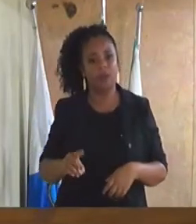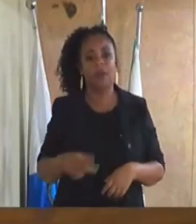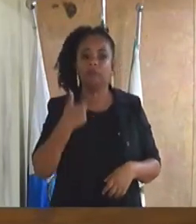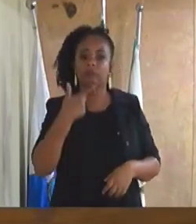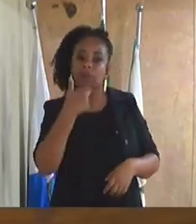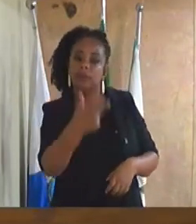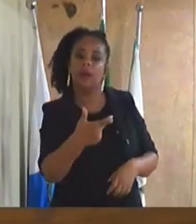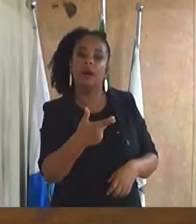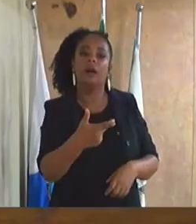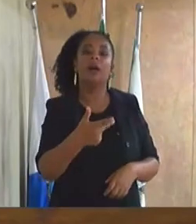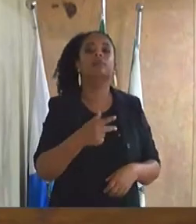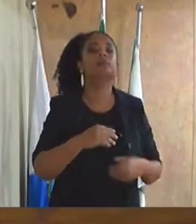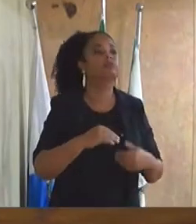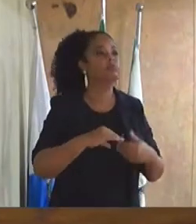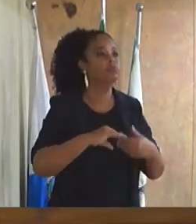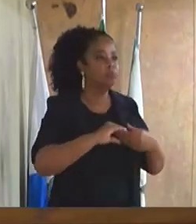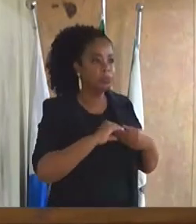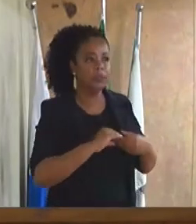cumprimento a mesa diretora